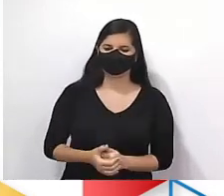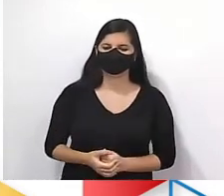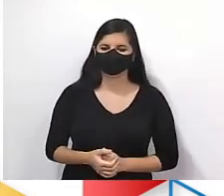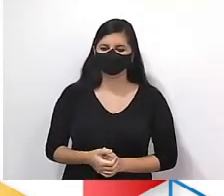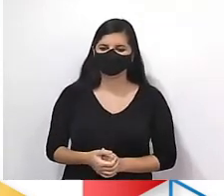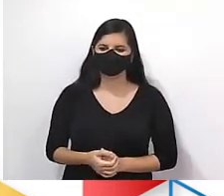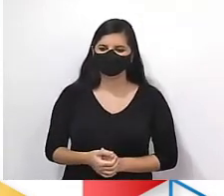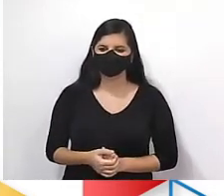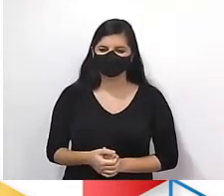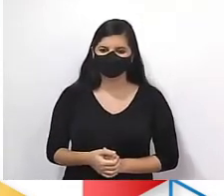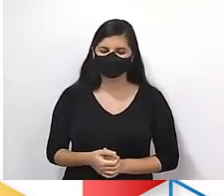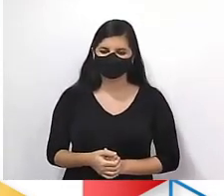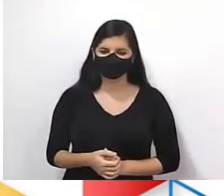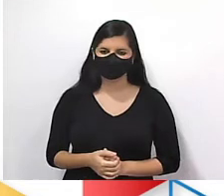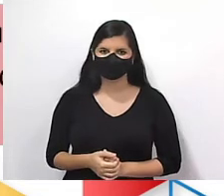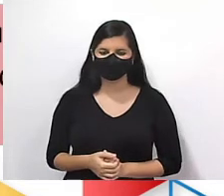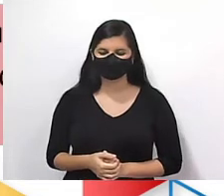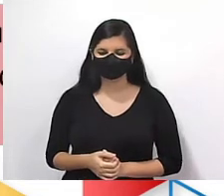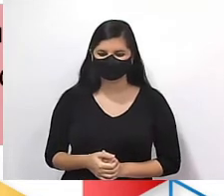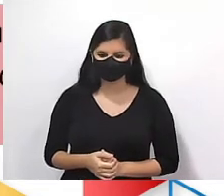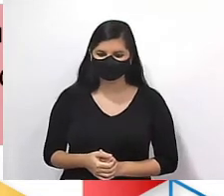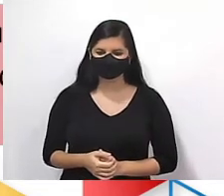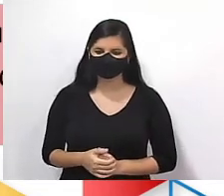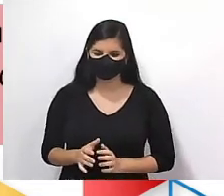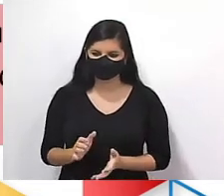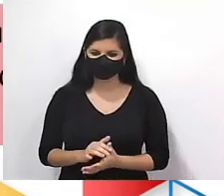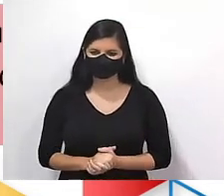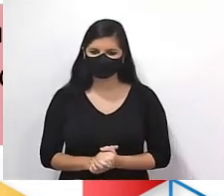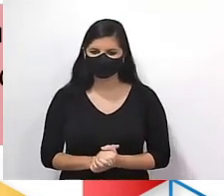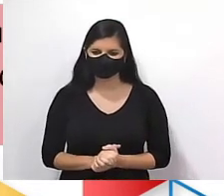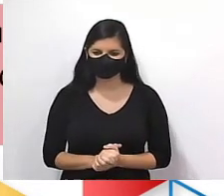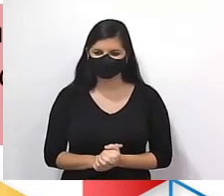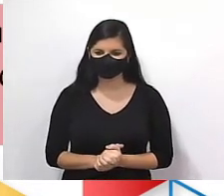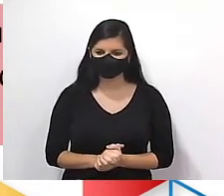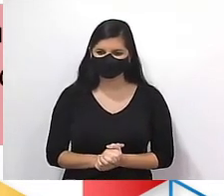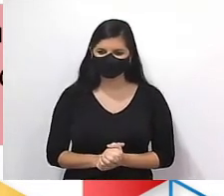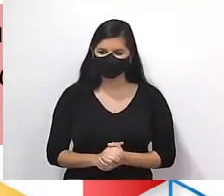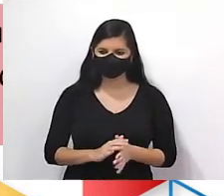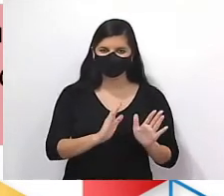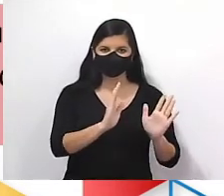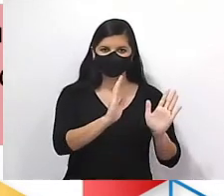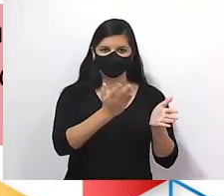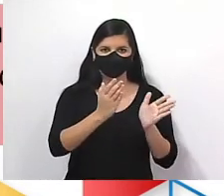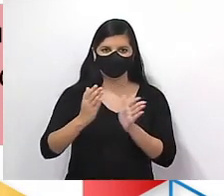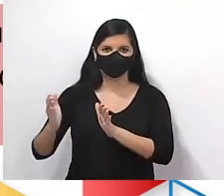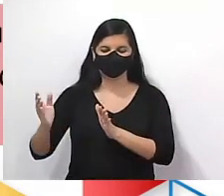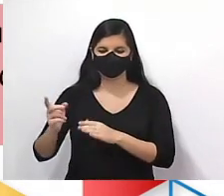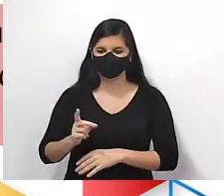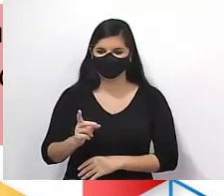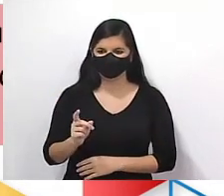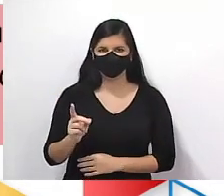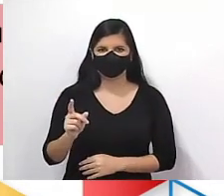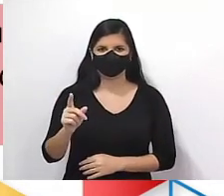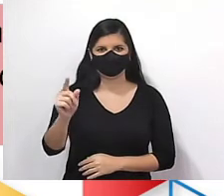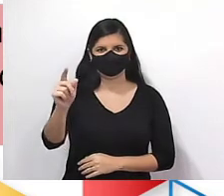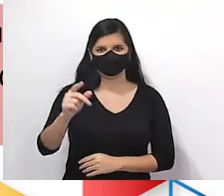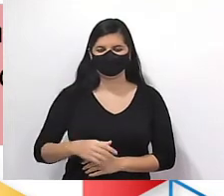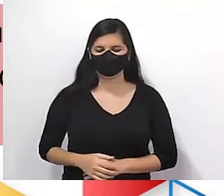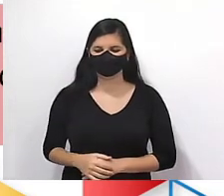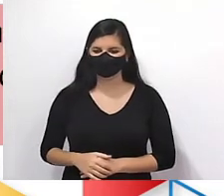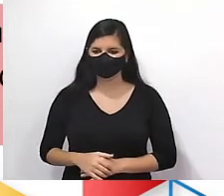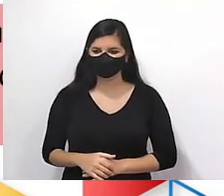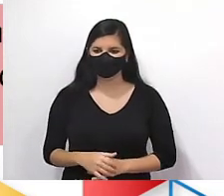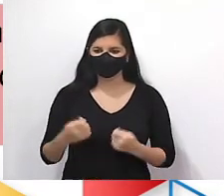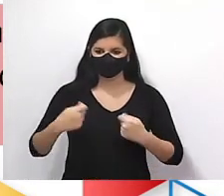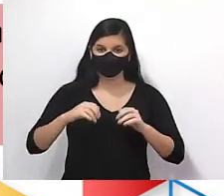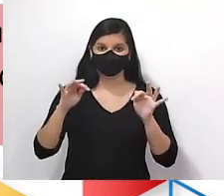Presta atenção comigo, Vou devagarinho, tá? Presta atenção. Vê bem. Primeiro item. A sequência é infinita. Então ela tem